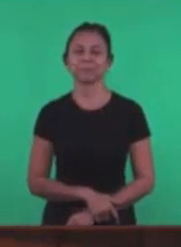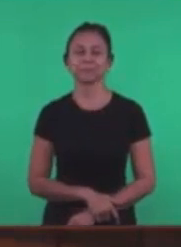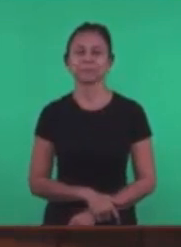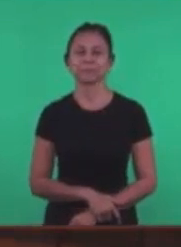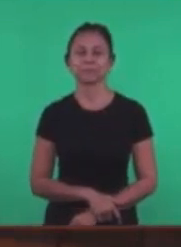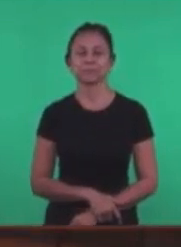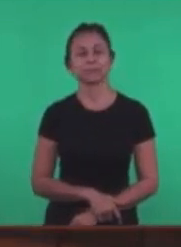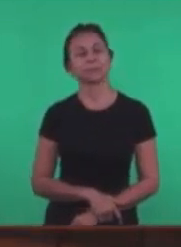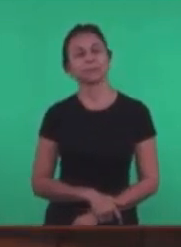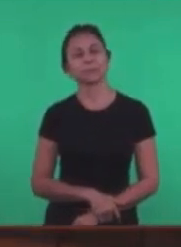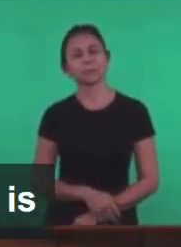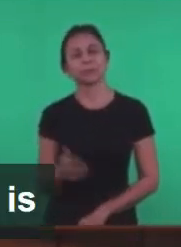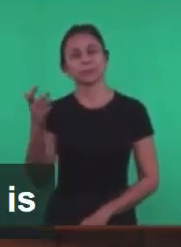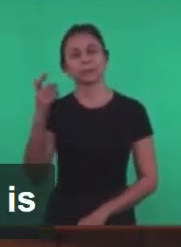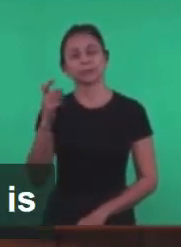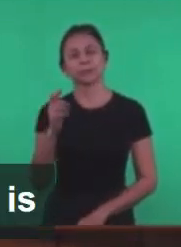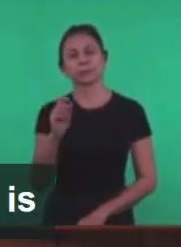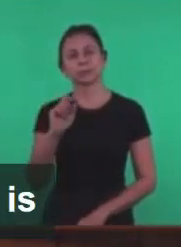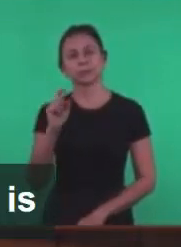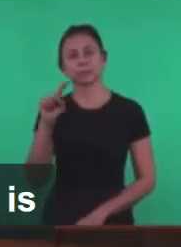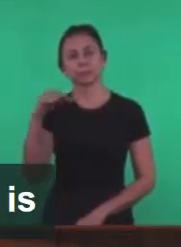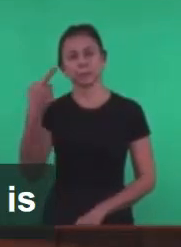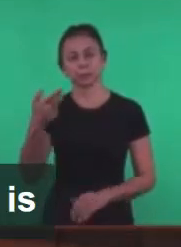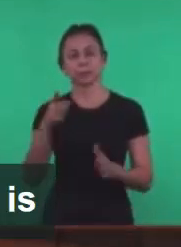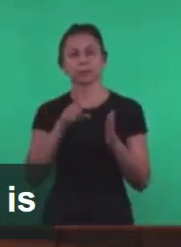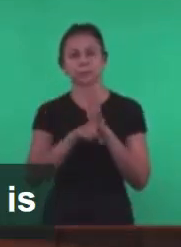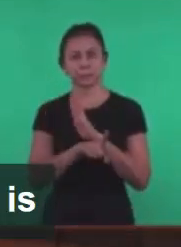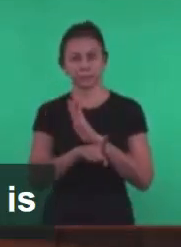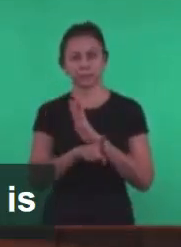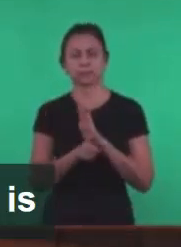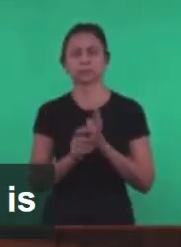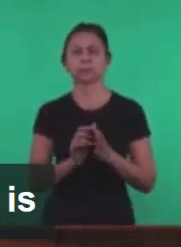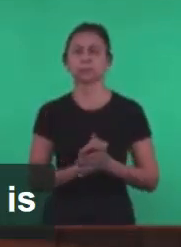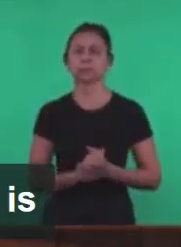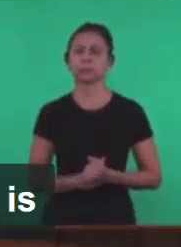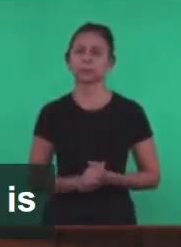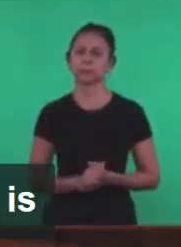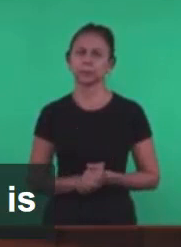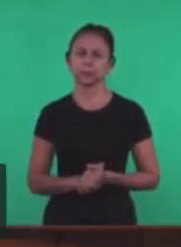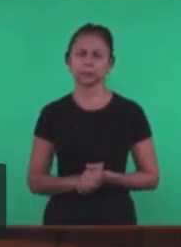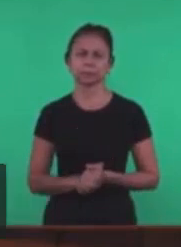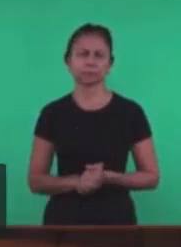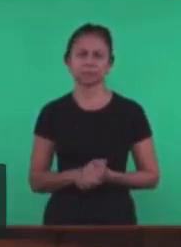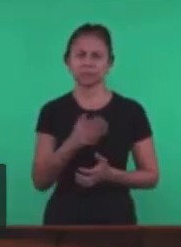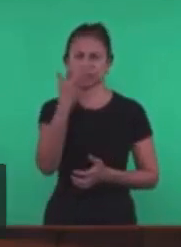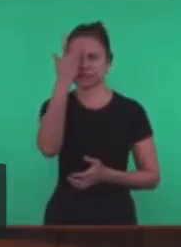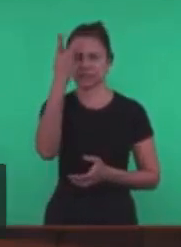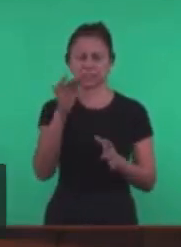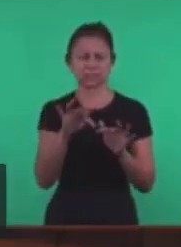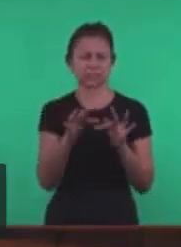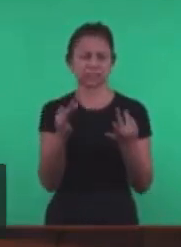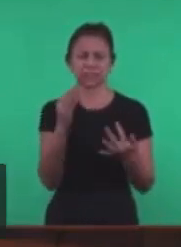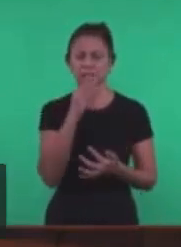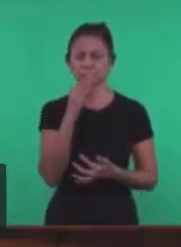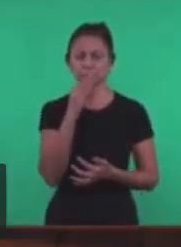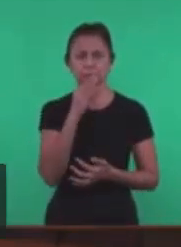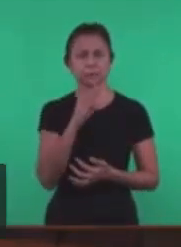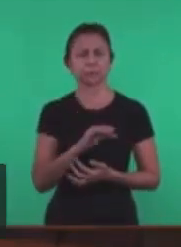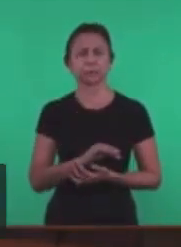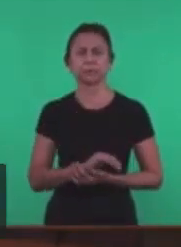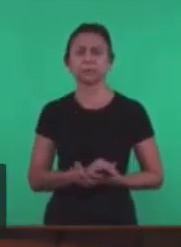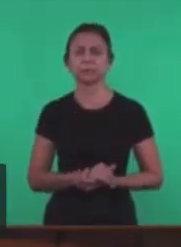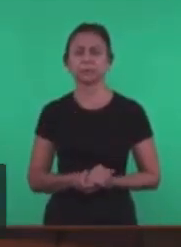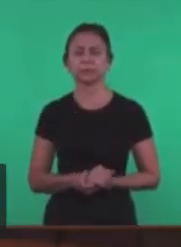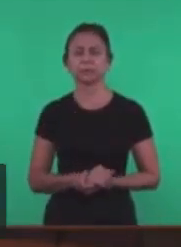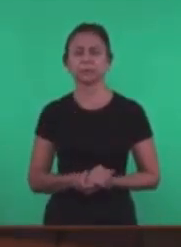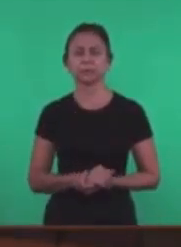Irmãos A nossa próxima pergunta Naturalmente vai Exigir pouco dos irmãos Que é a coisa rápida Porque vai ser Uma